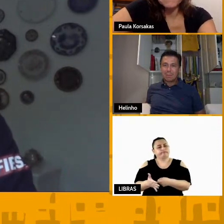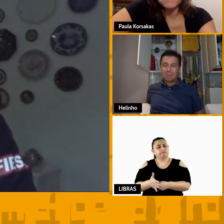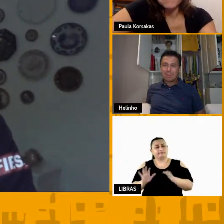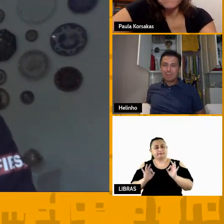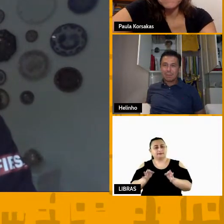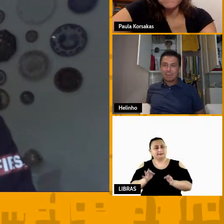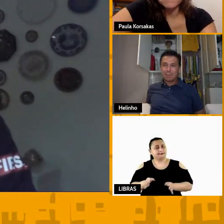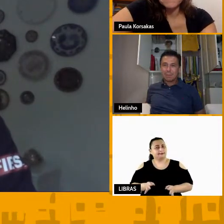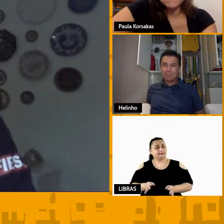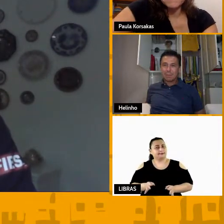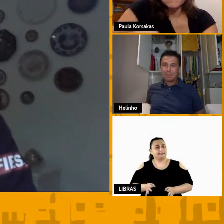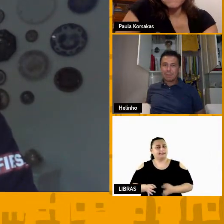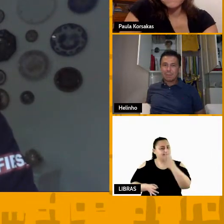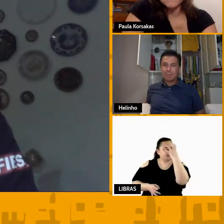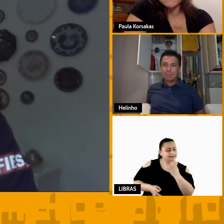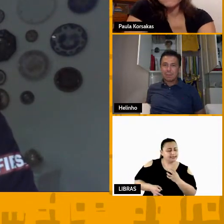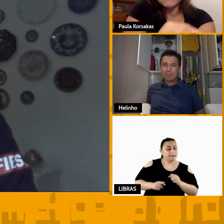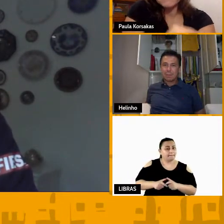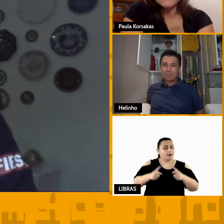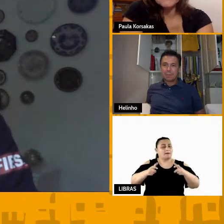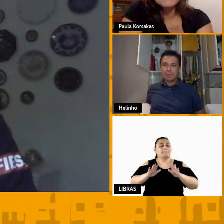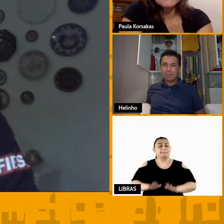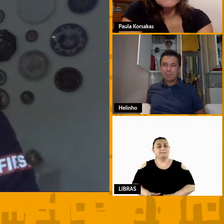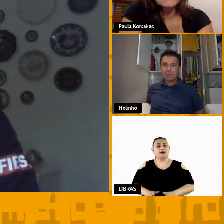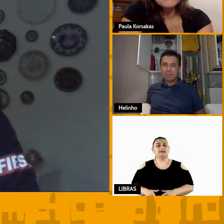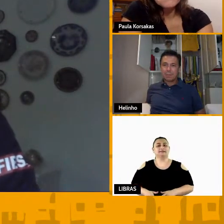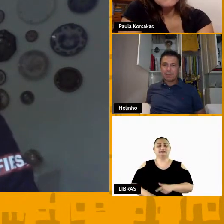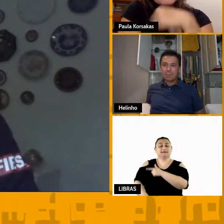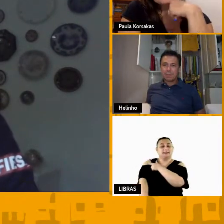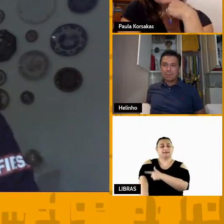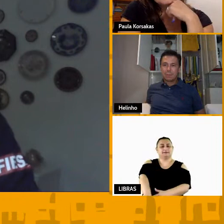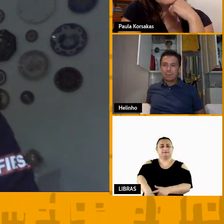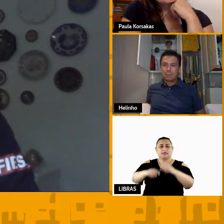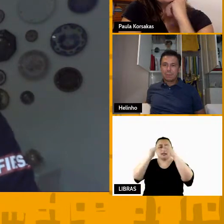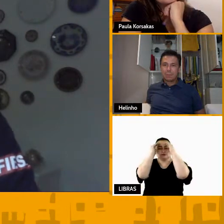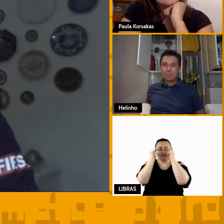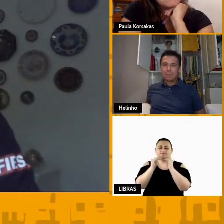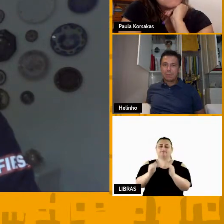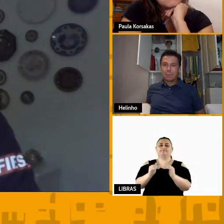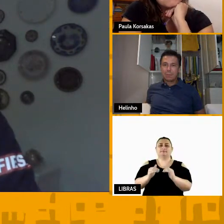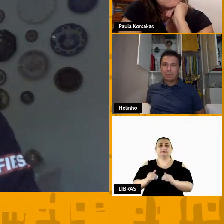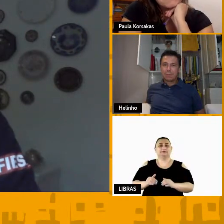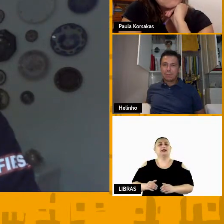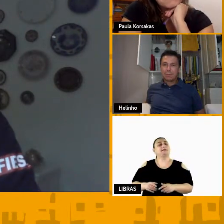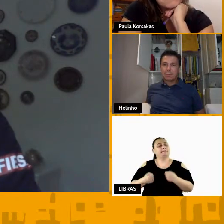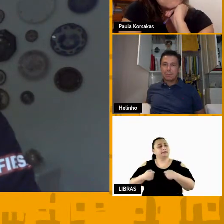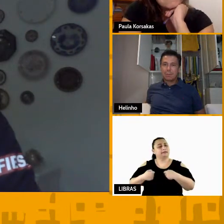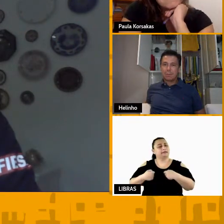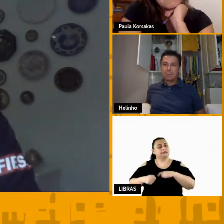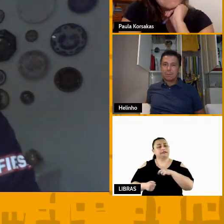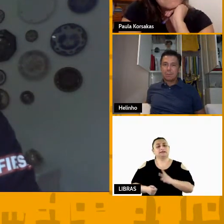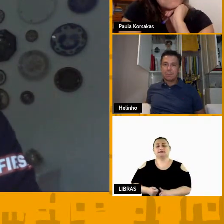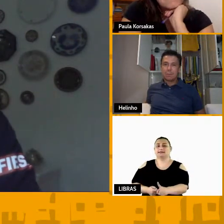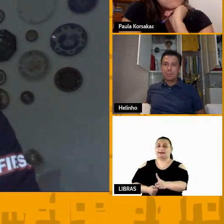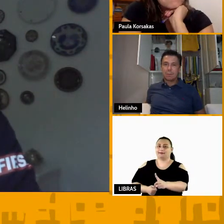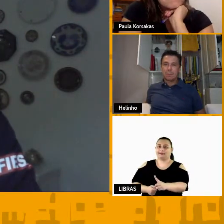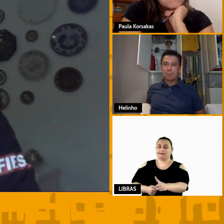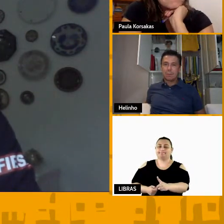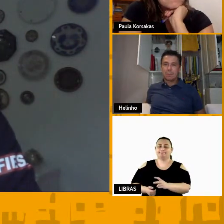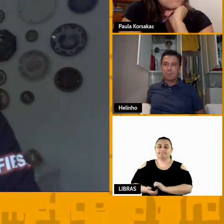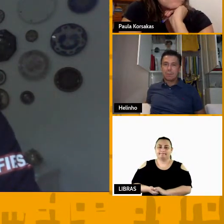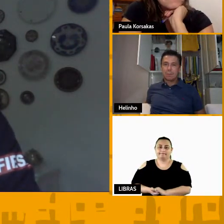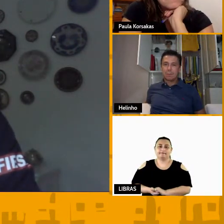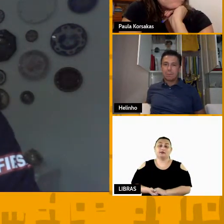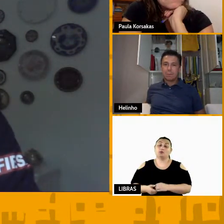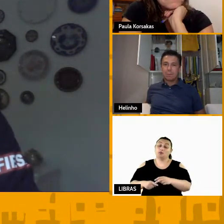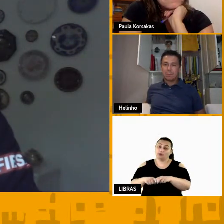num tom um pouquinho maior mas a linha do respeito a gente nunca cruza eu acho que isso é uma coisa muito